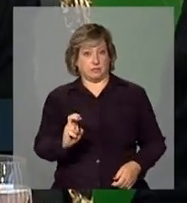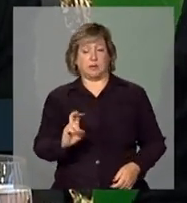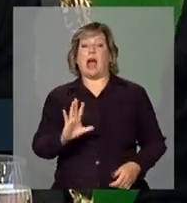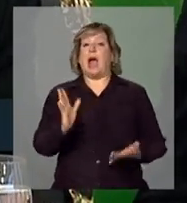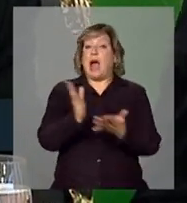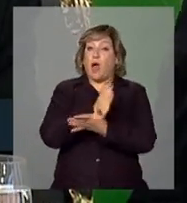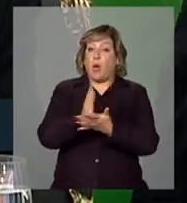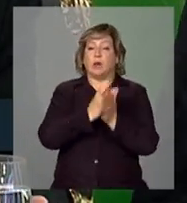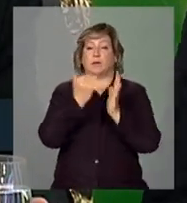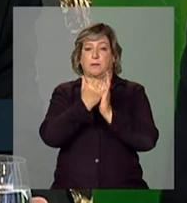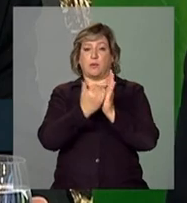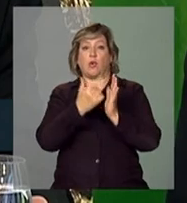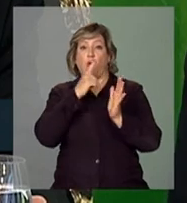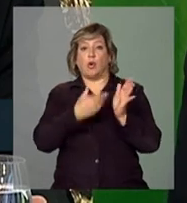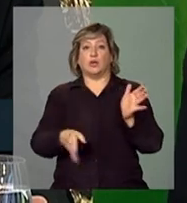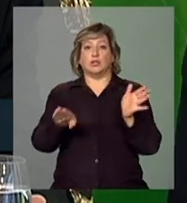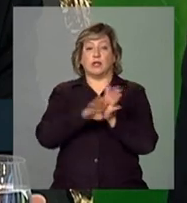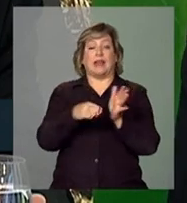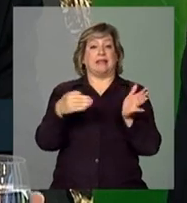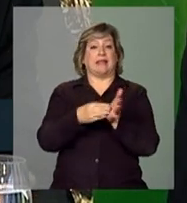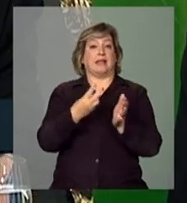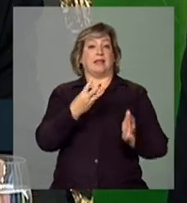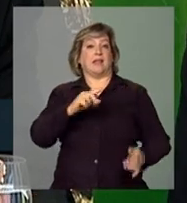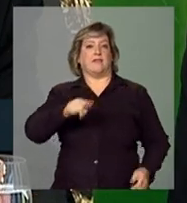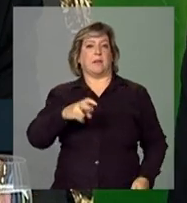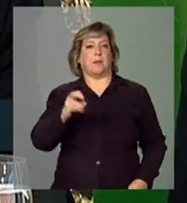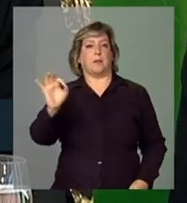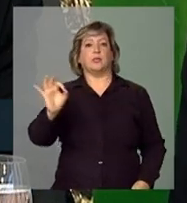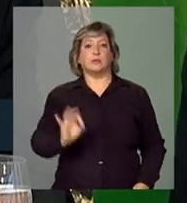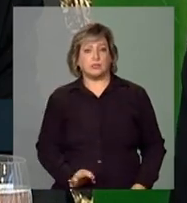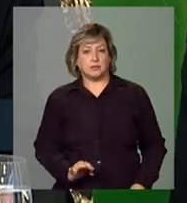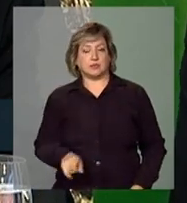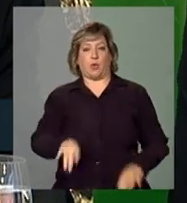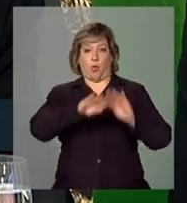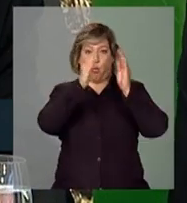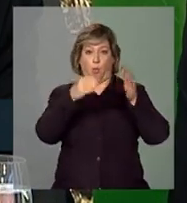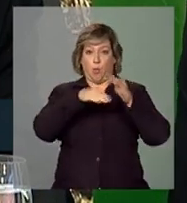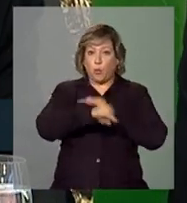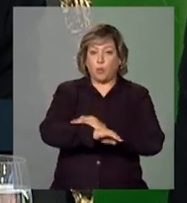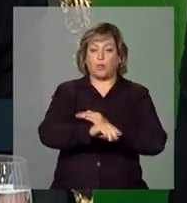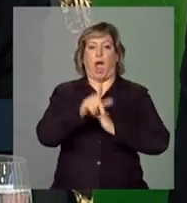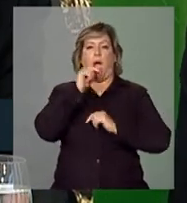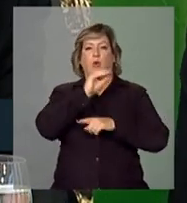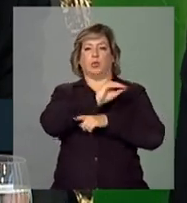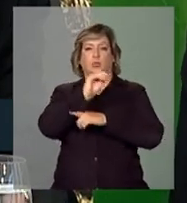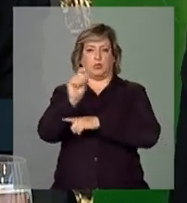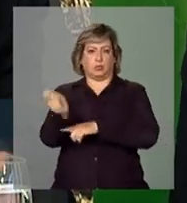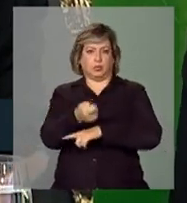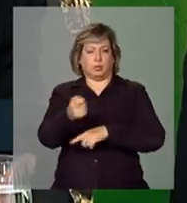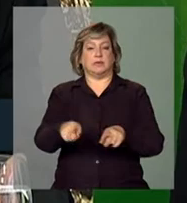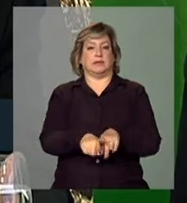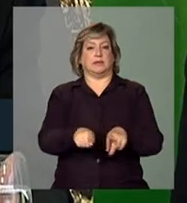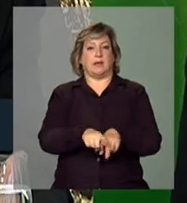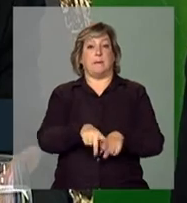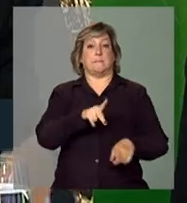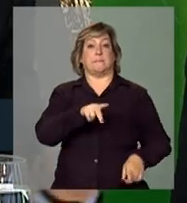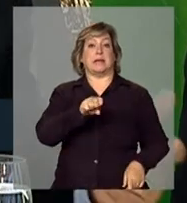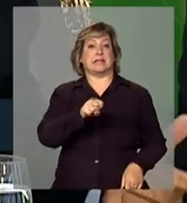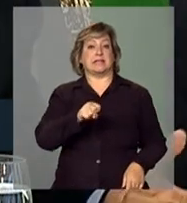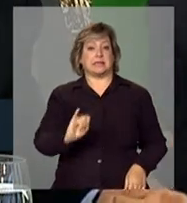programas que chegarão até 3,5%. É a questão da armazenagem, da irrigação, o PSI,